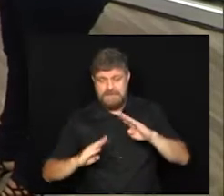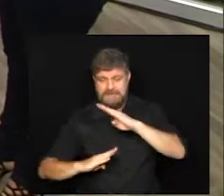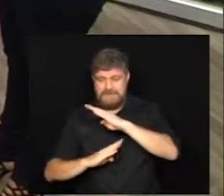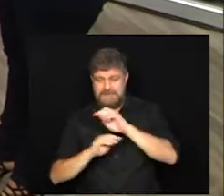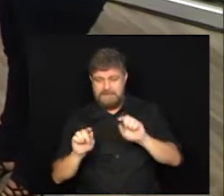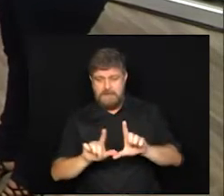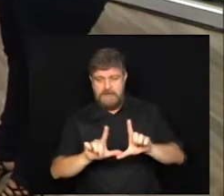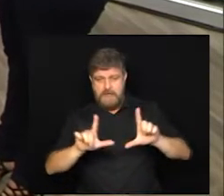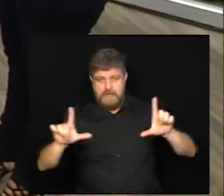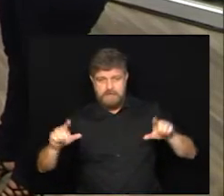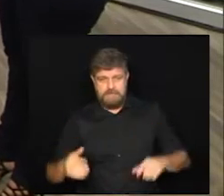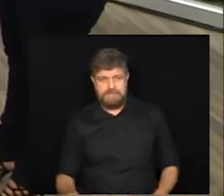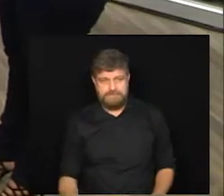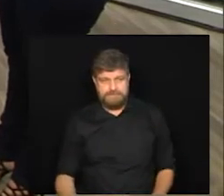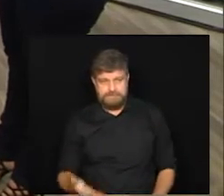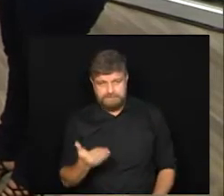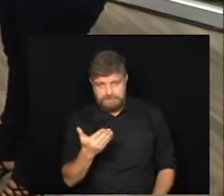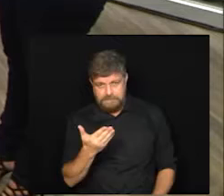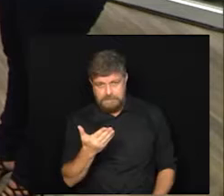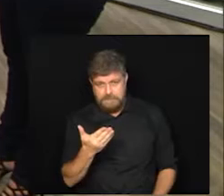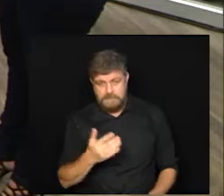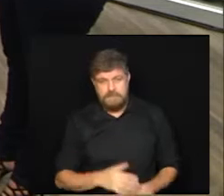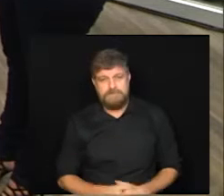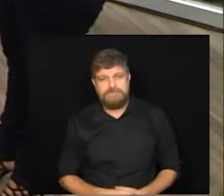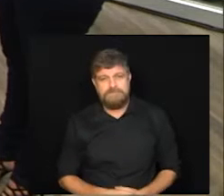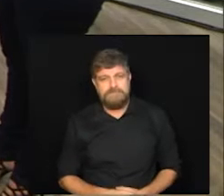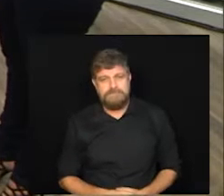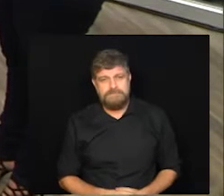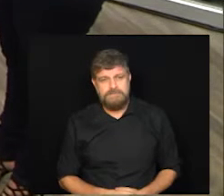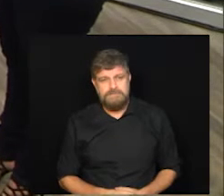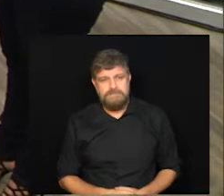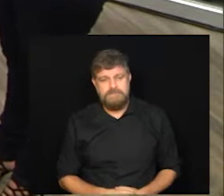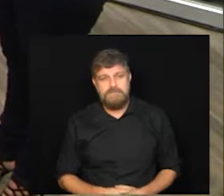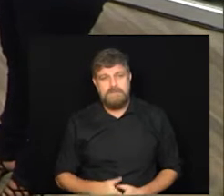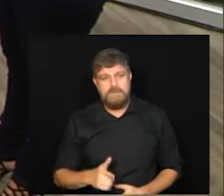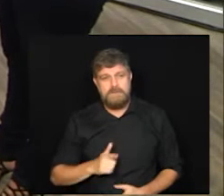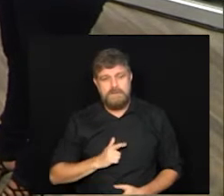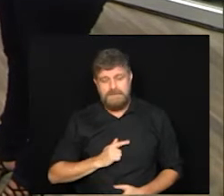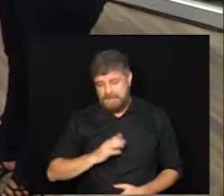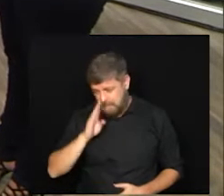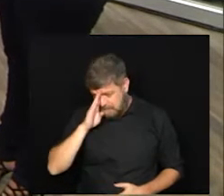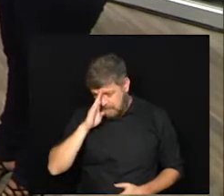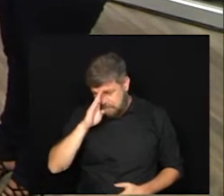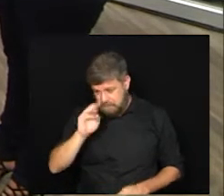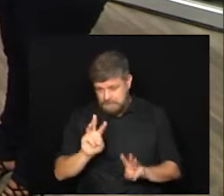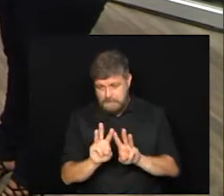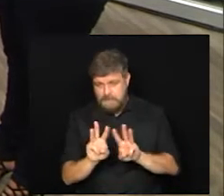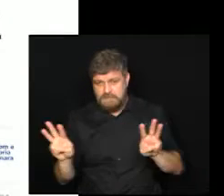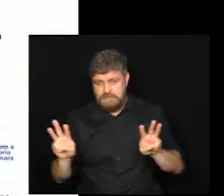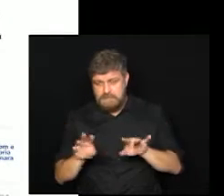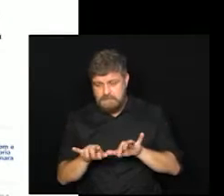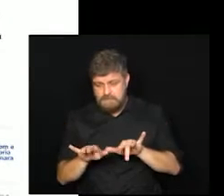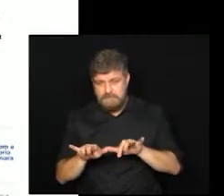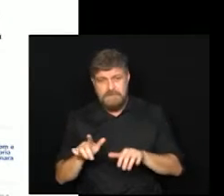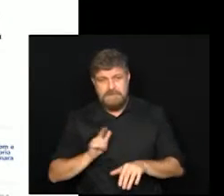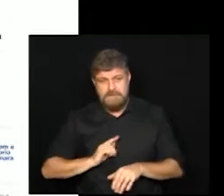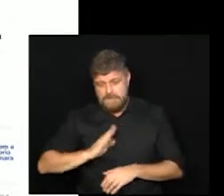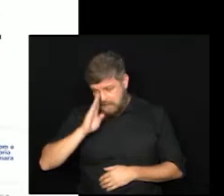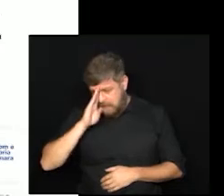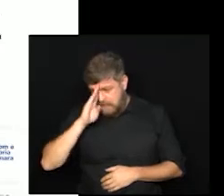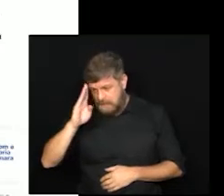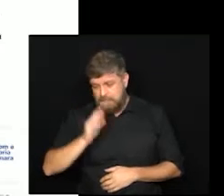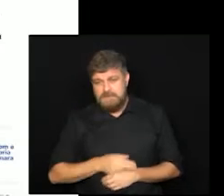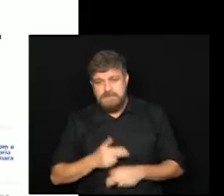campinas.sp.legi.br aqui na página principal você acompanha as principais